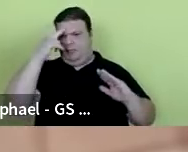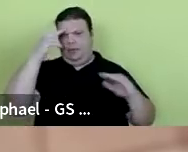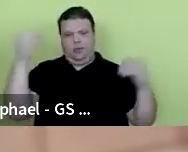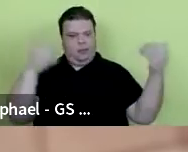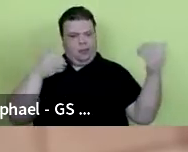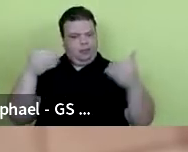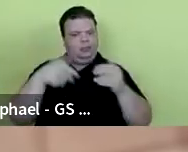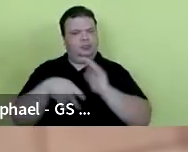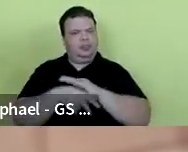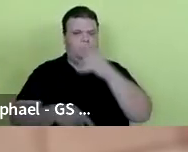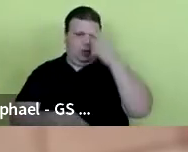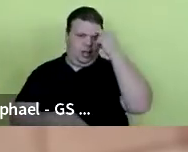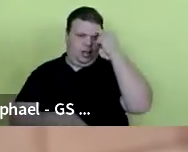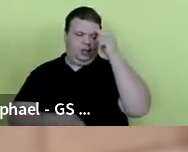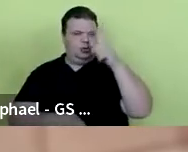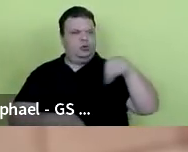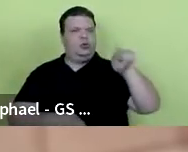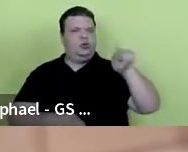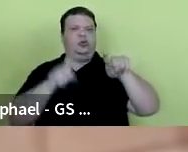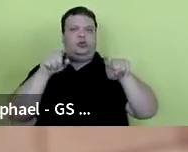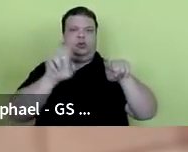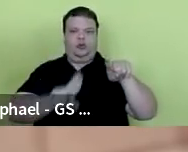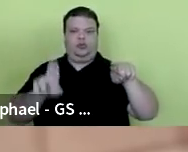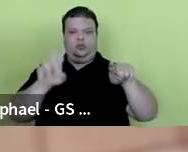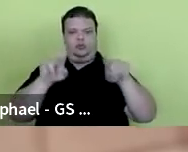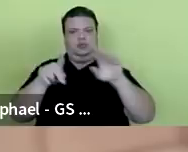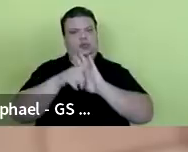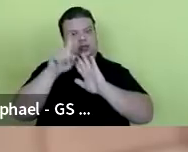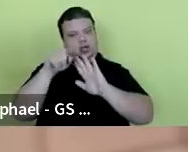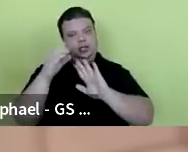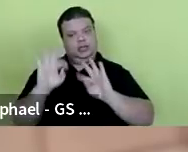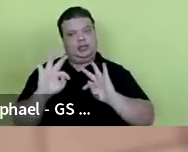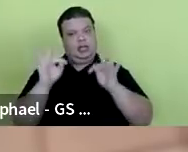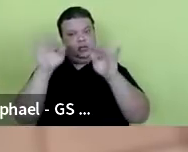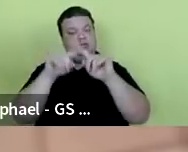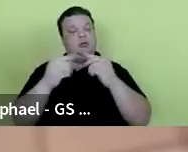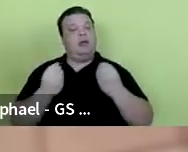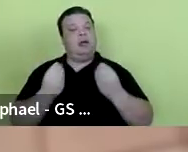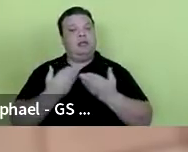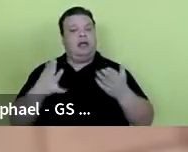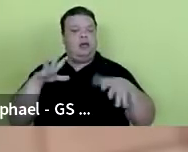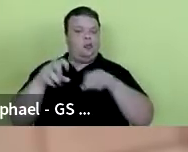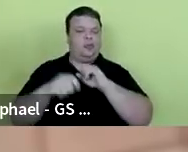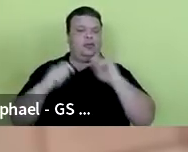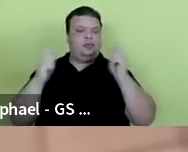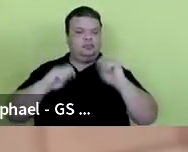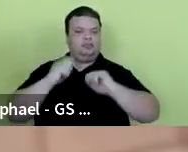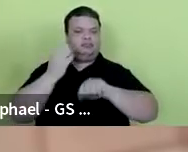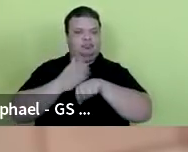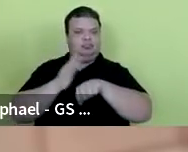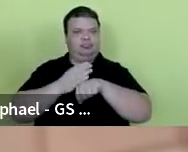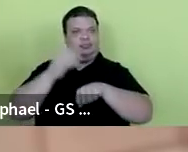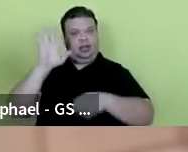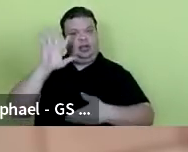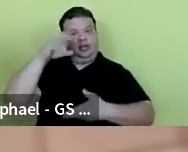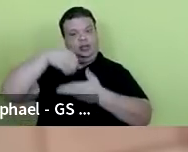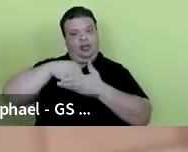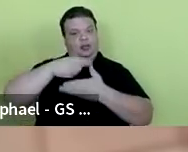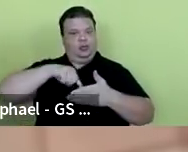graduação de todas as universidades de institutos de ciência e tecnologia para que se capacitarem em ciência na nossa instituição,